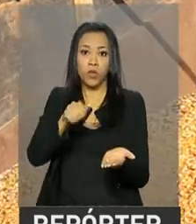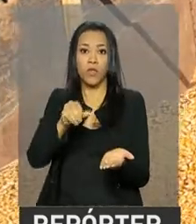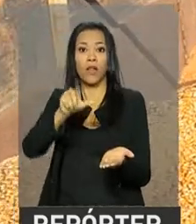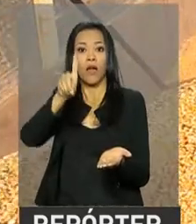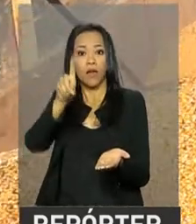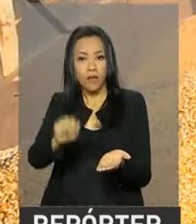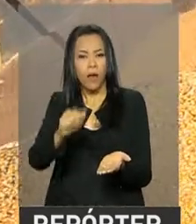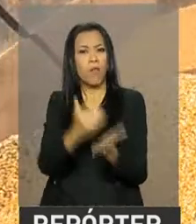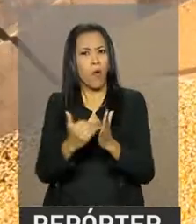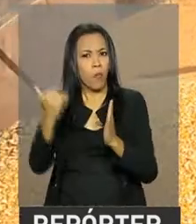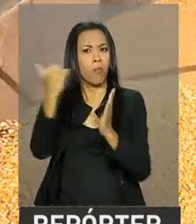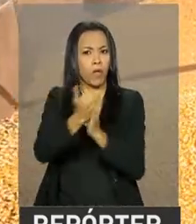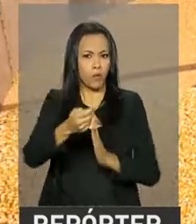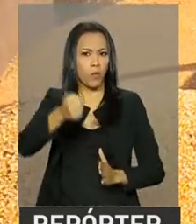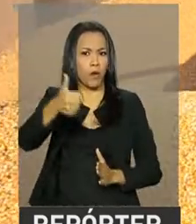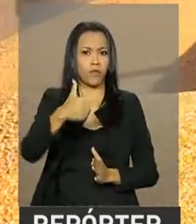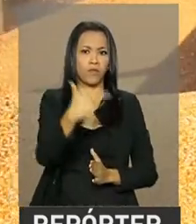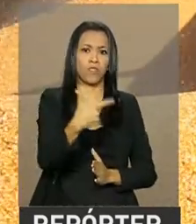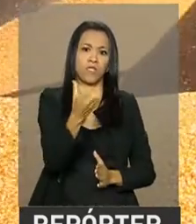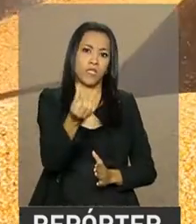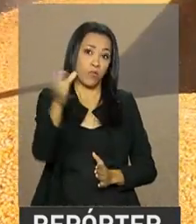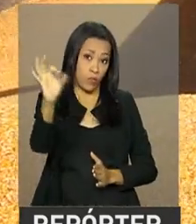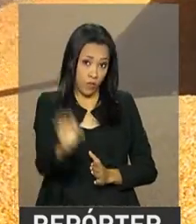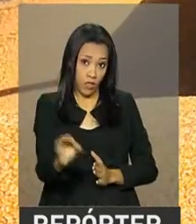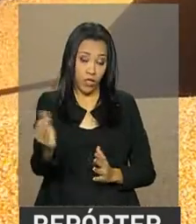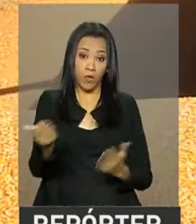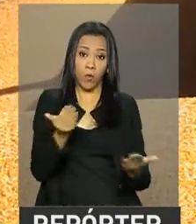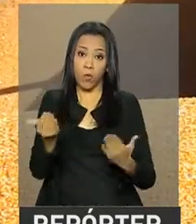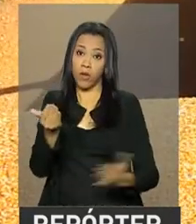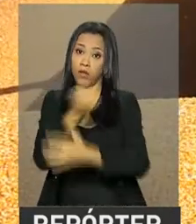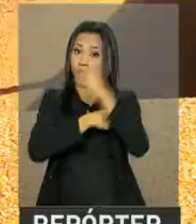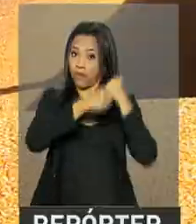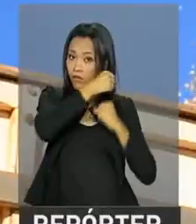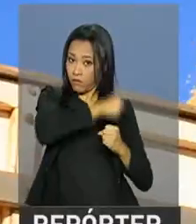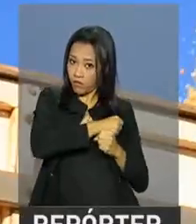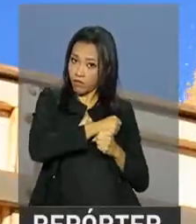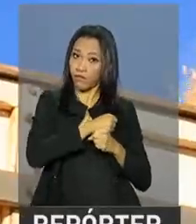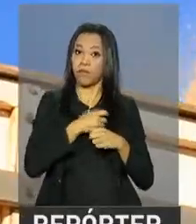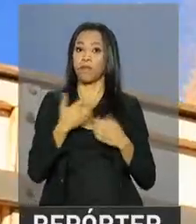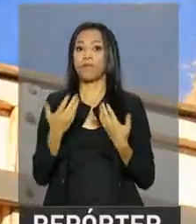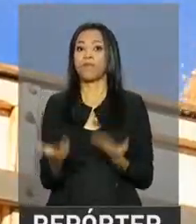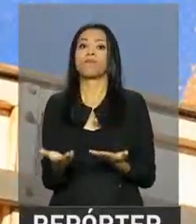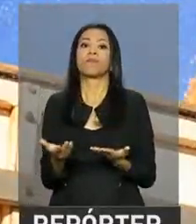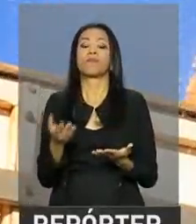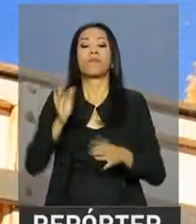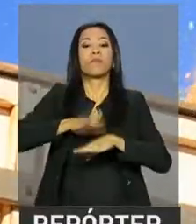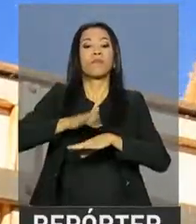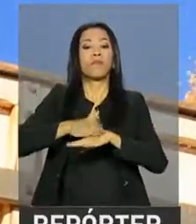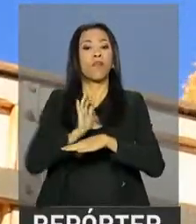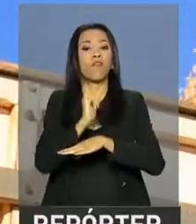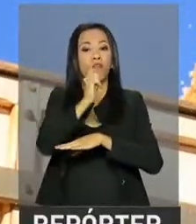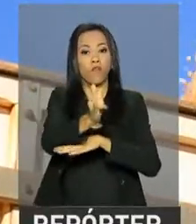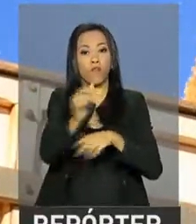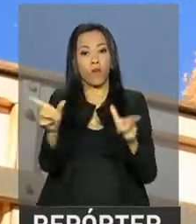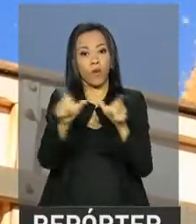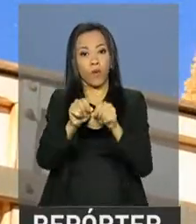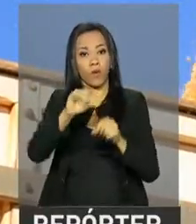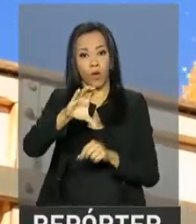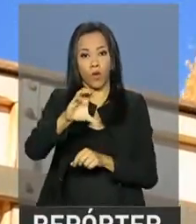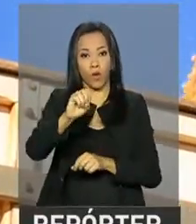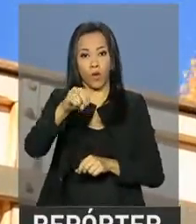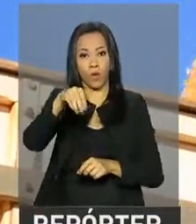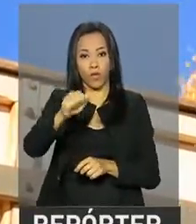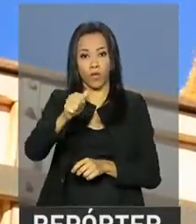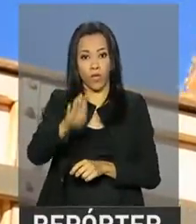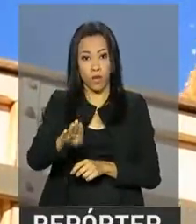26% em relação à safra passada. Segundo a Conab, os responsáveis pela